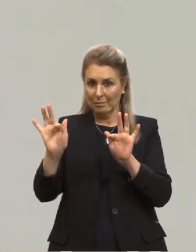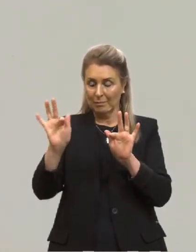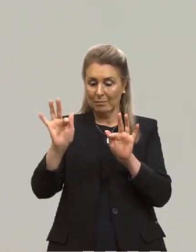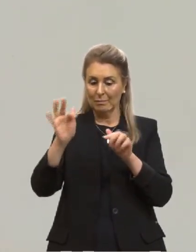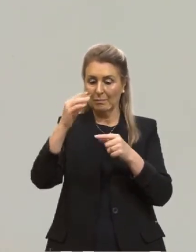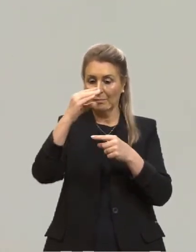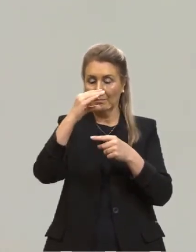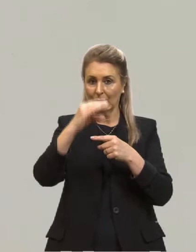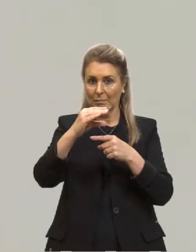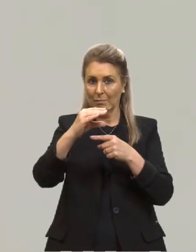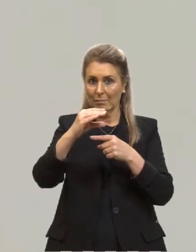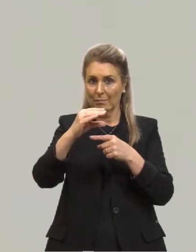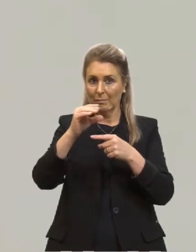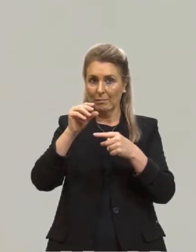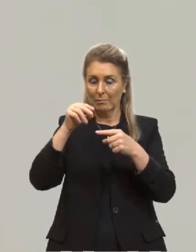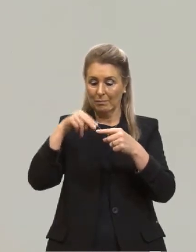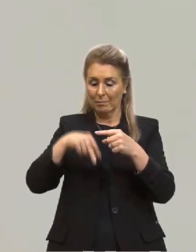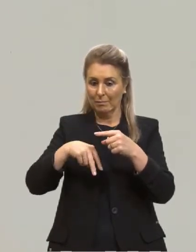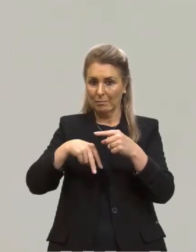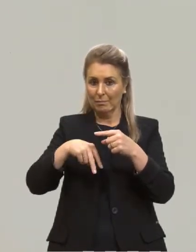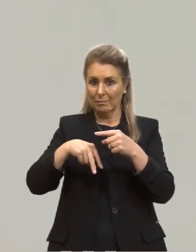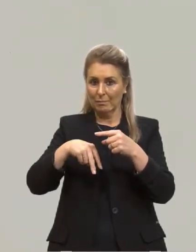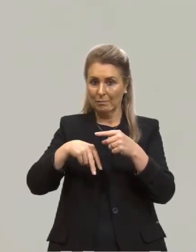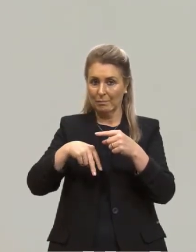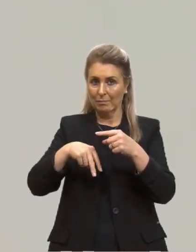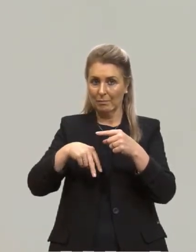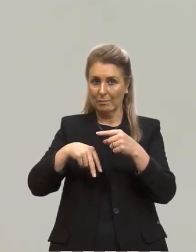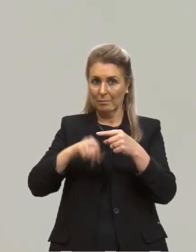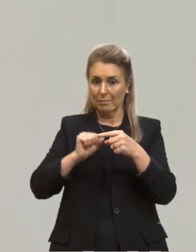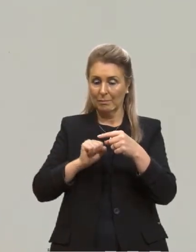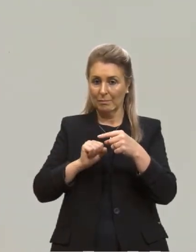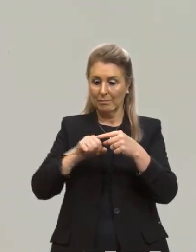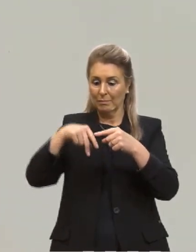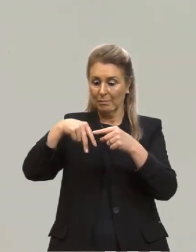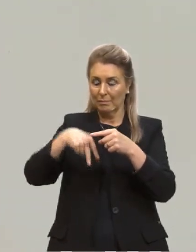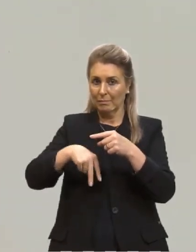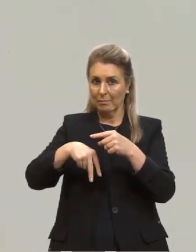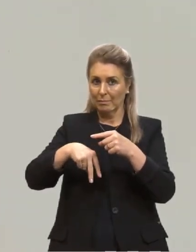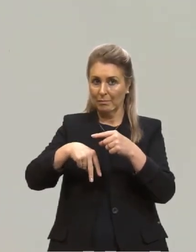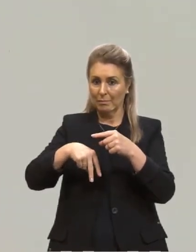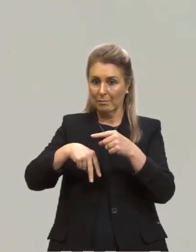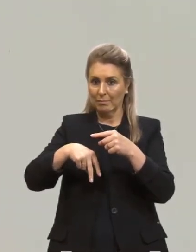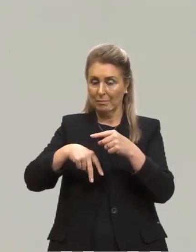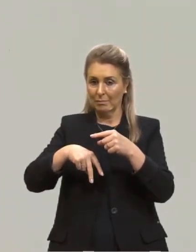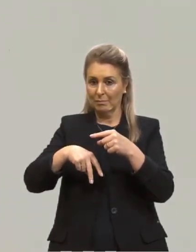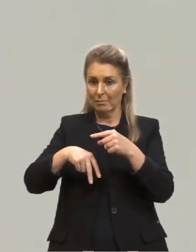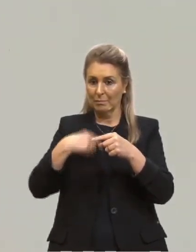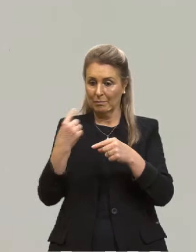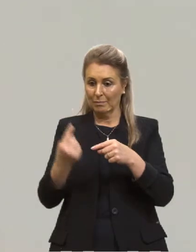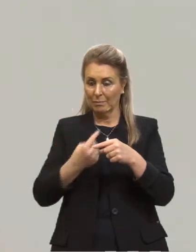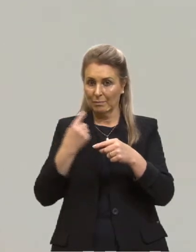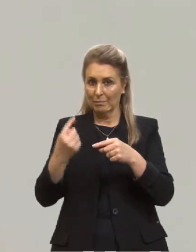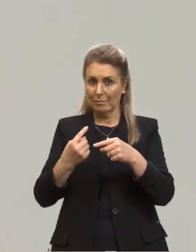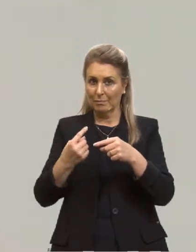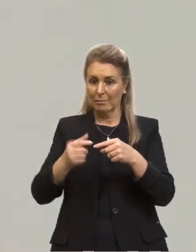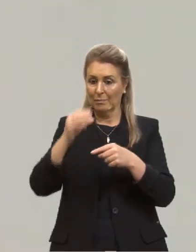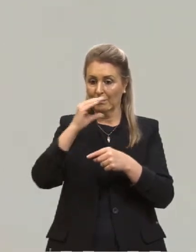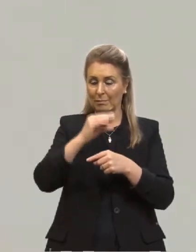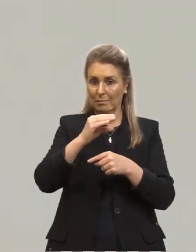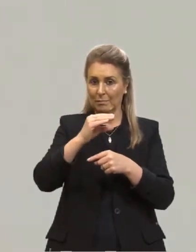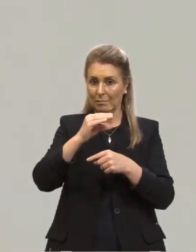sobre λ. E λ, se eu quiser isolar o λ, é igual a C sobre F.